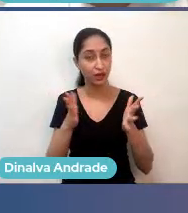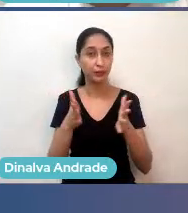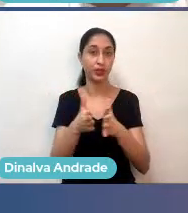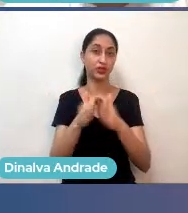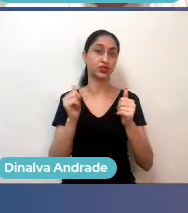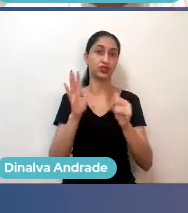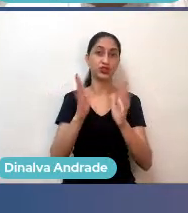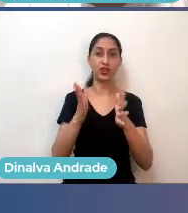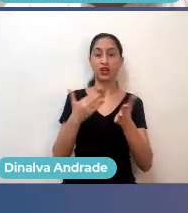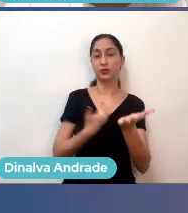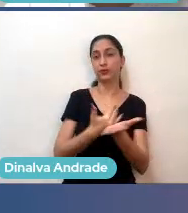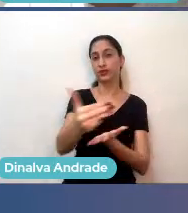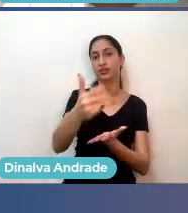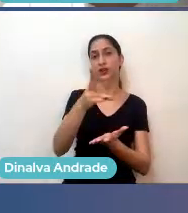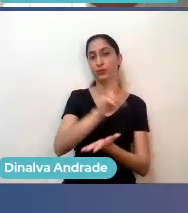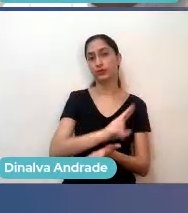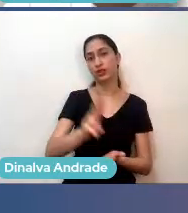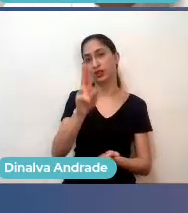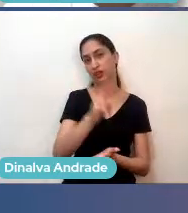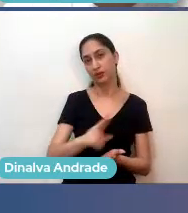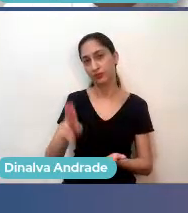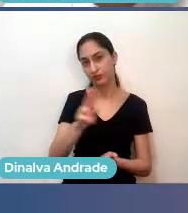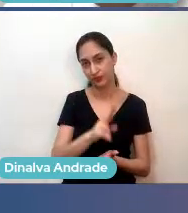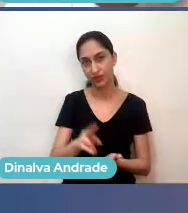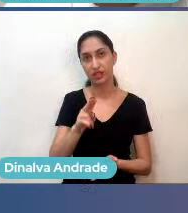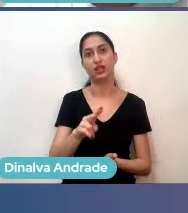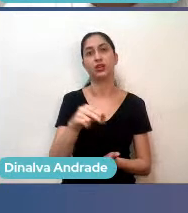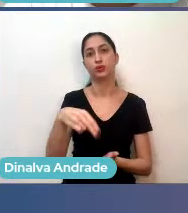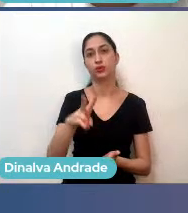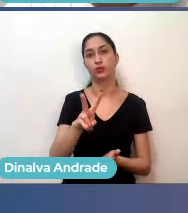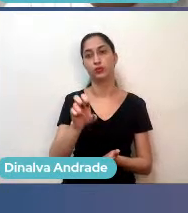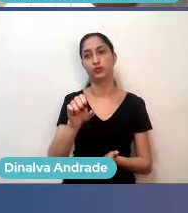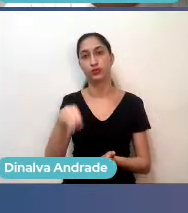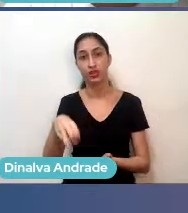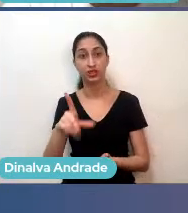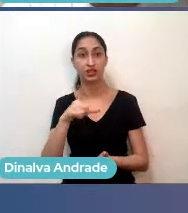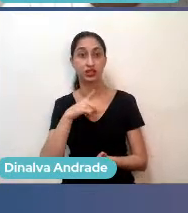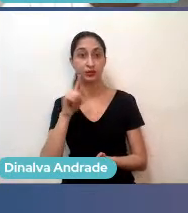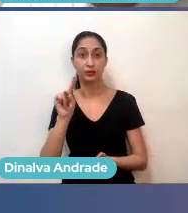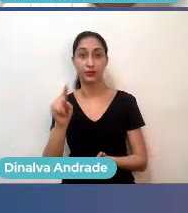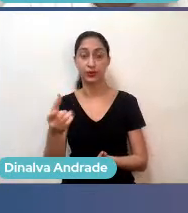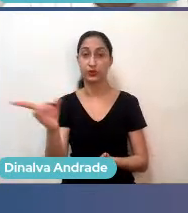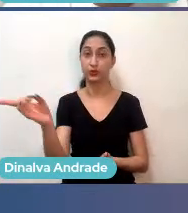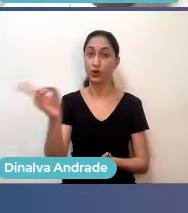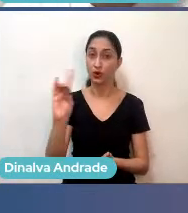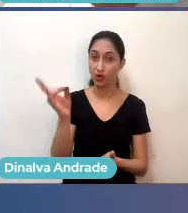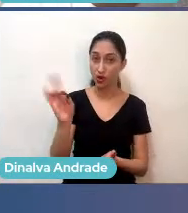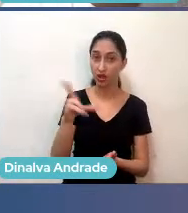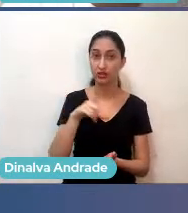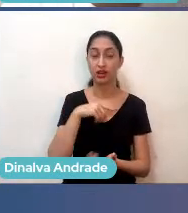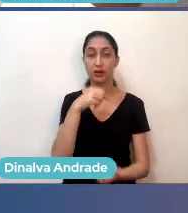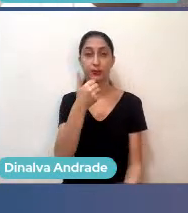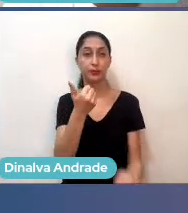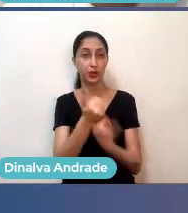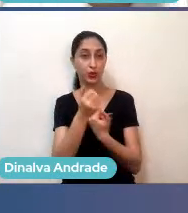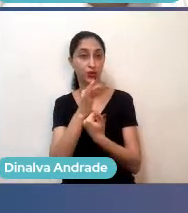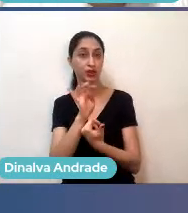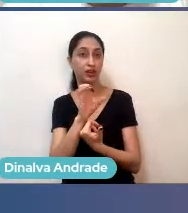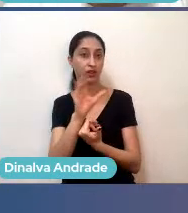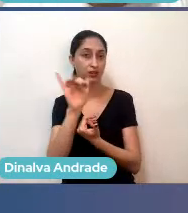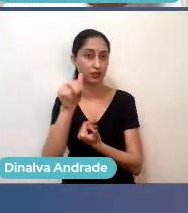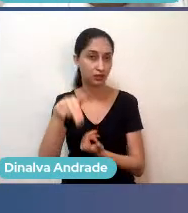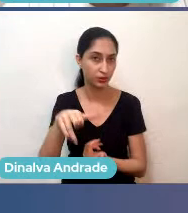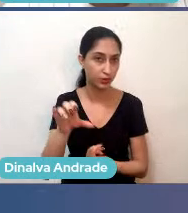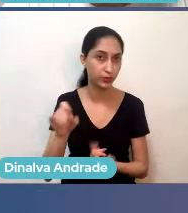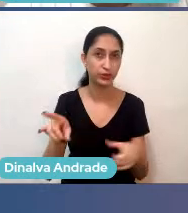o primeiro acesso à nuvem, que é mil dólares em crédito, vale por dois anos, tem apoio técnico, tem desconto em outras ofertas aí